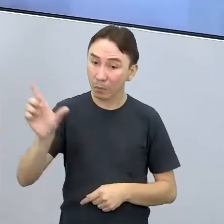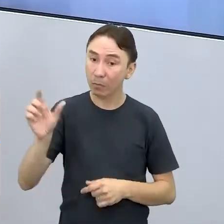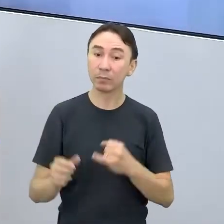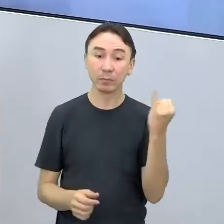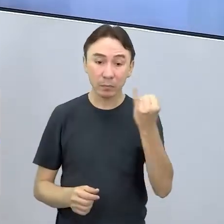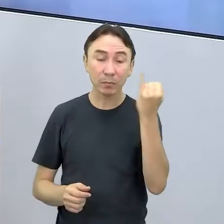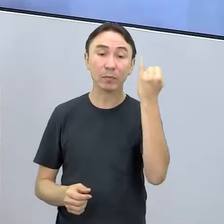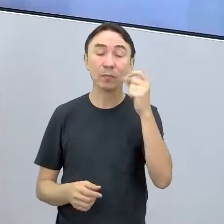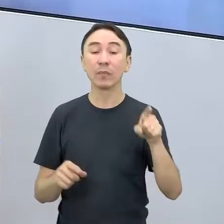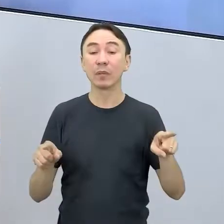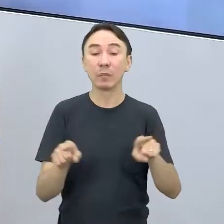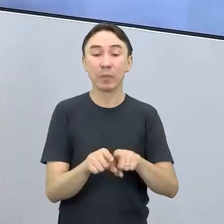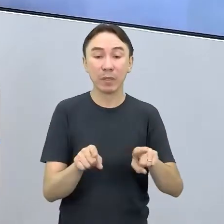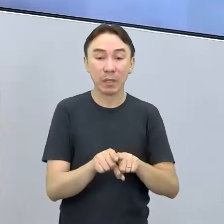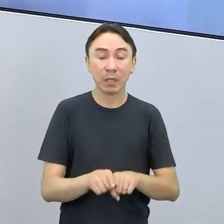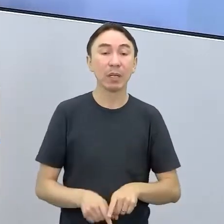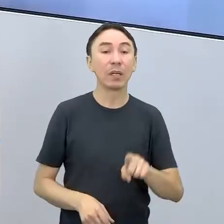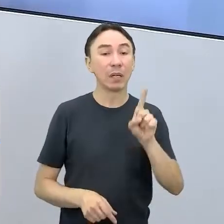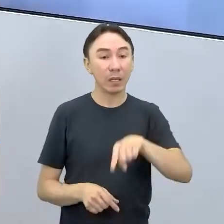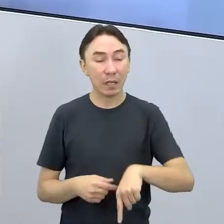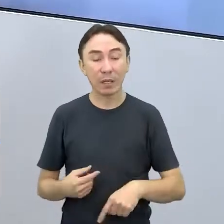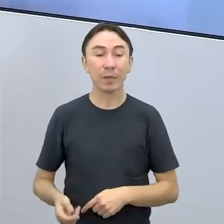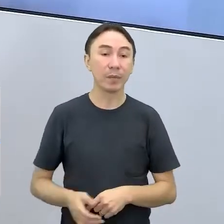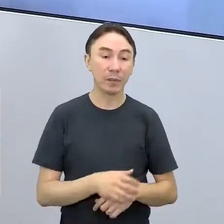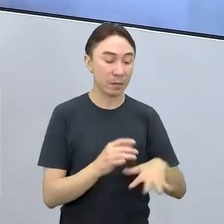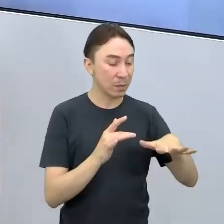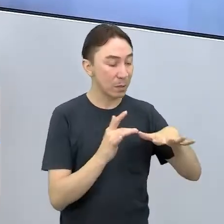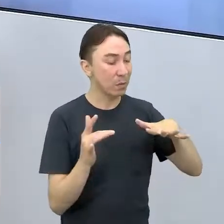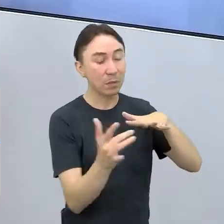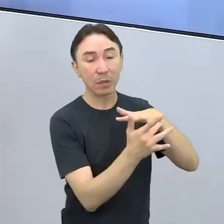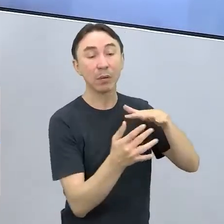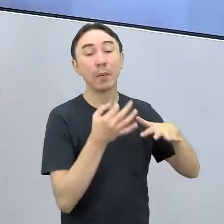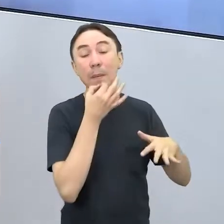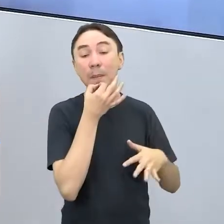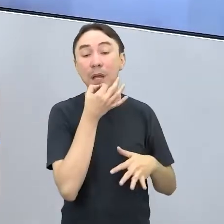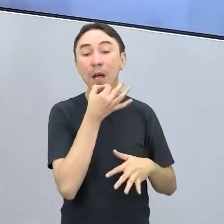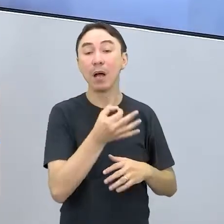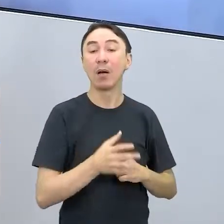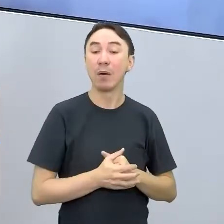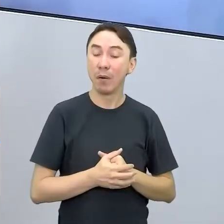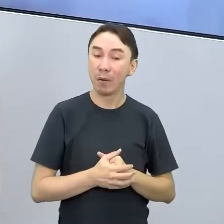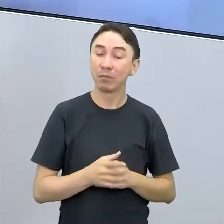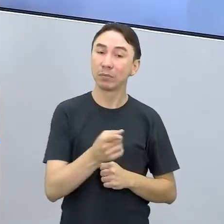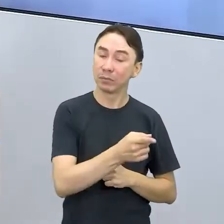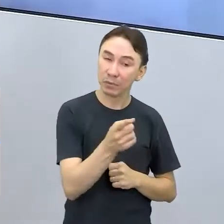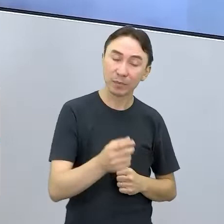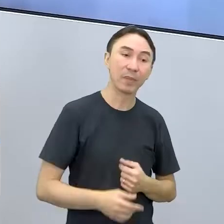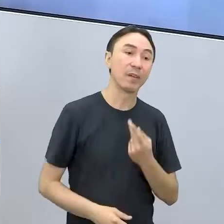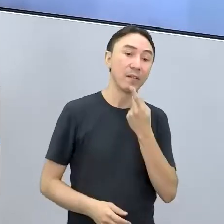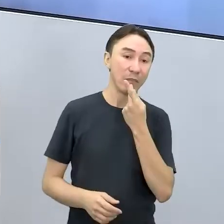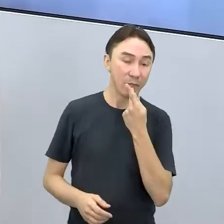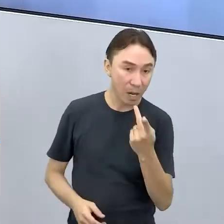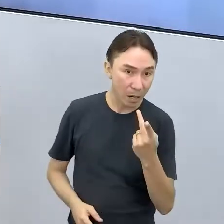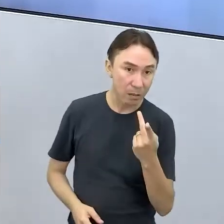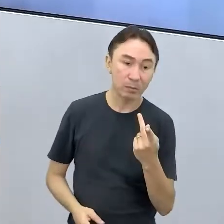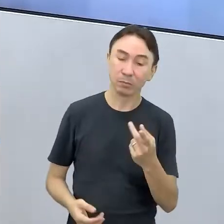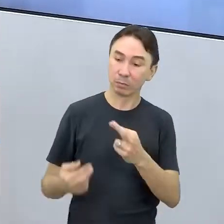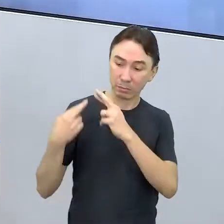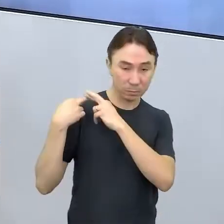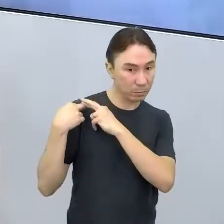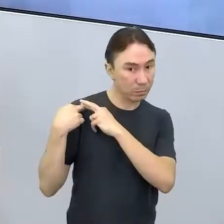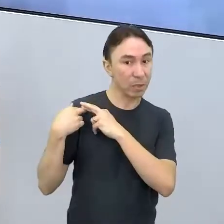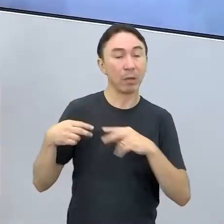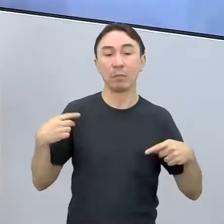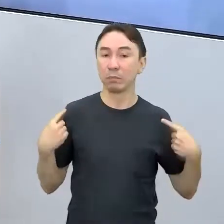vídeo é a respeito da questão da opinião das redes sociais também. A responsabilidade do que se fala, né? Lembrando que tudo aquilo que você